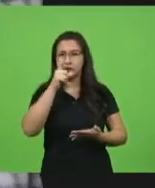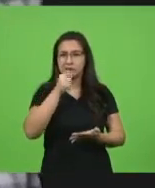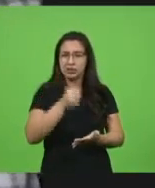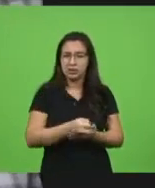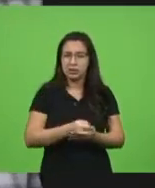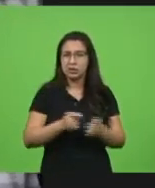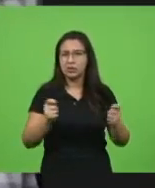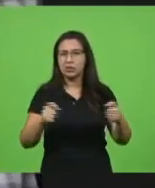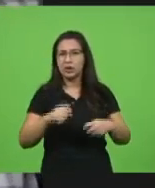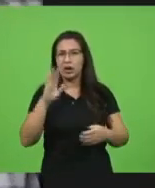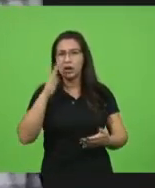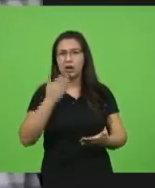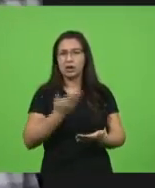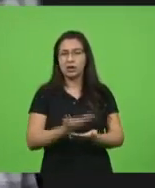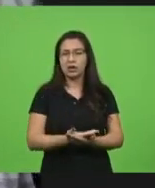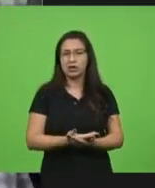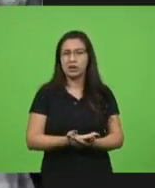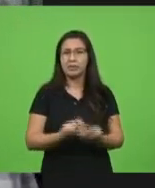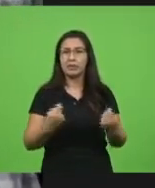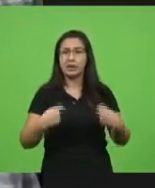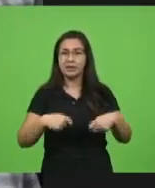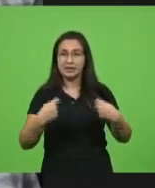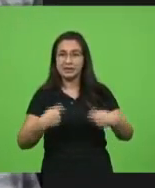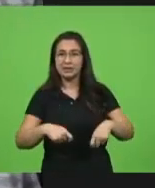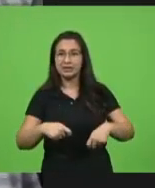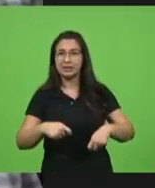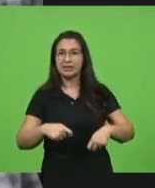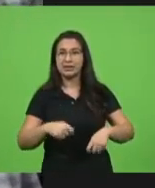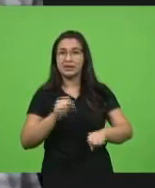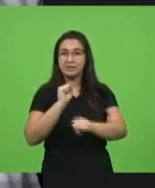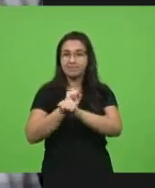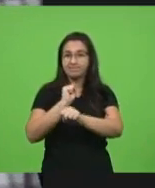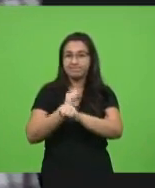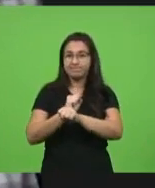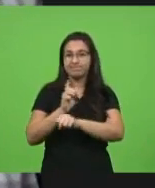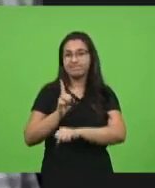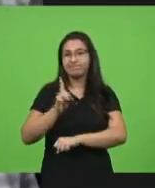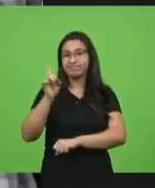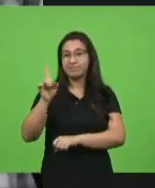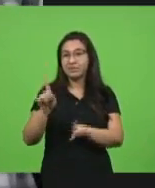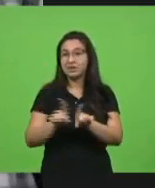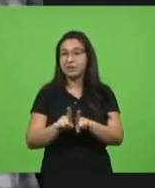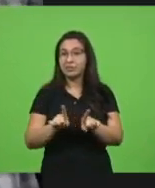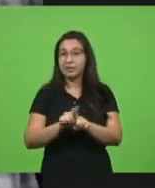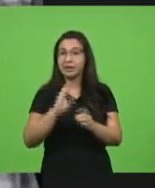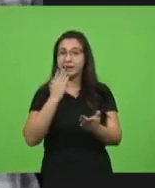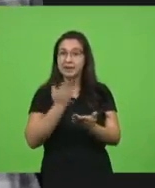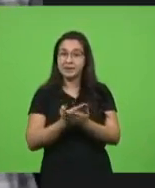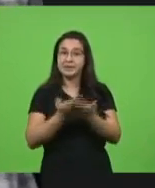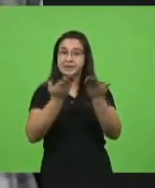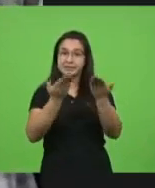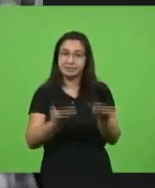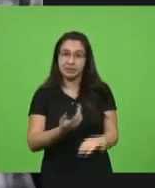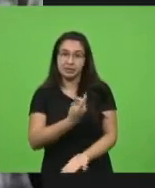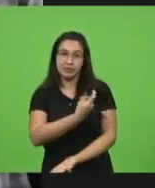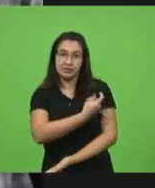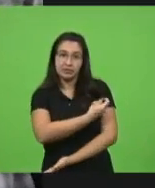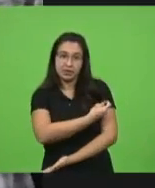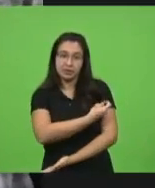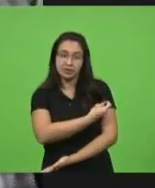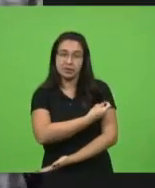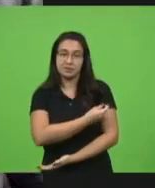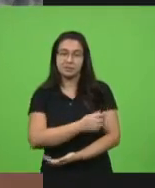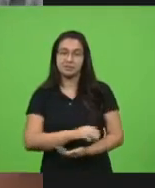e ter esperança em Deus, e acreditar na vacina, né? E a vacina no Brasil,